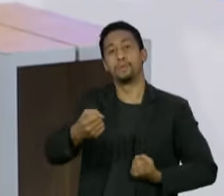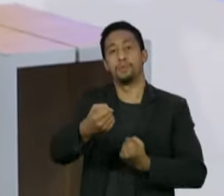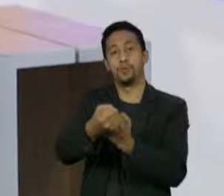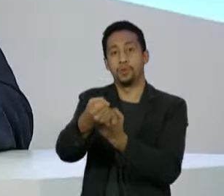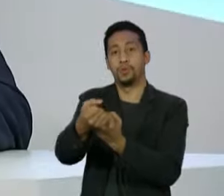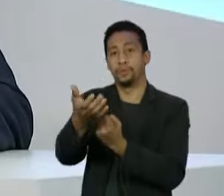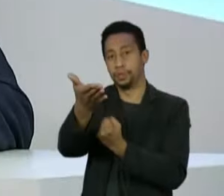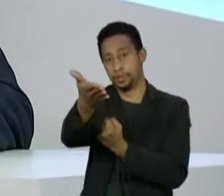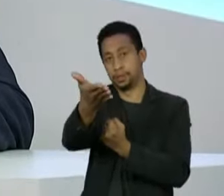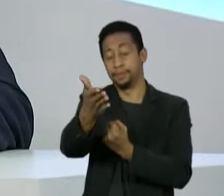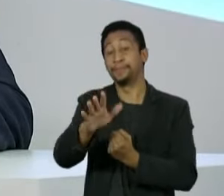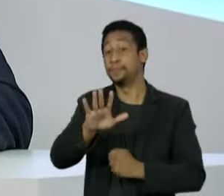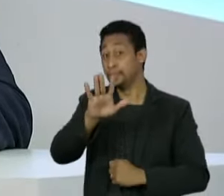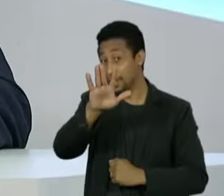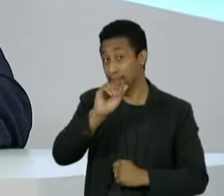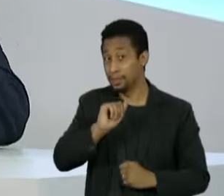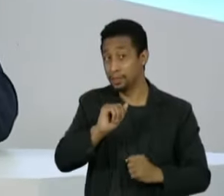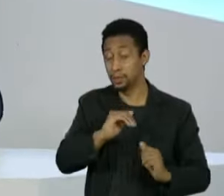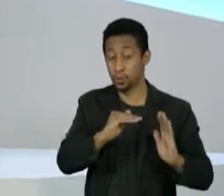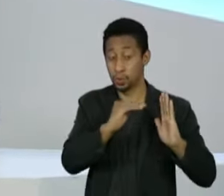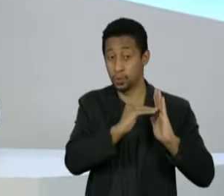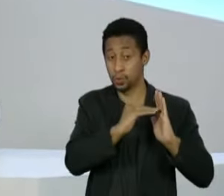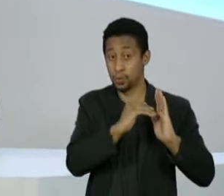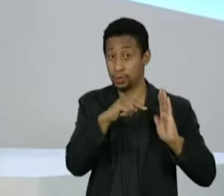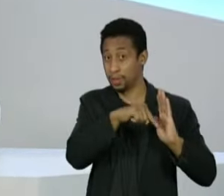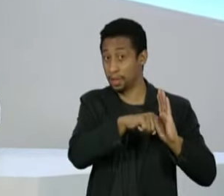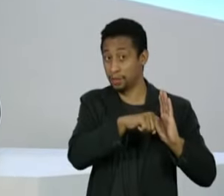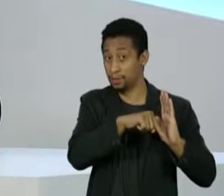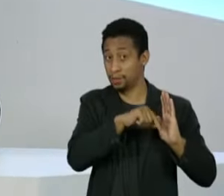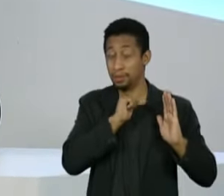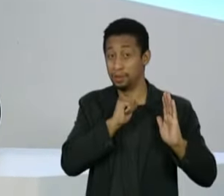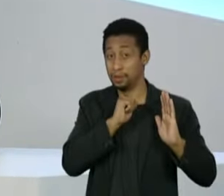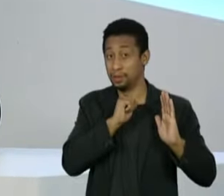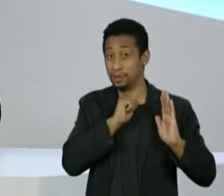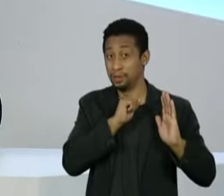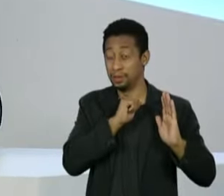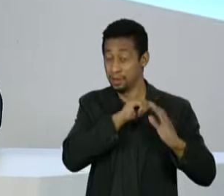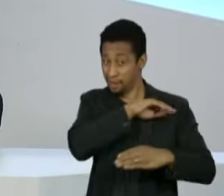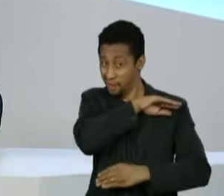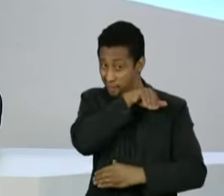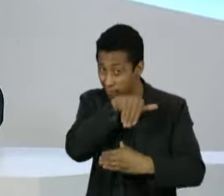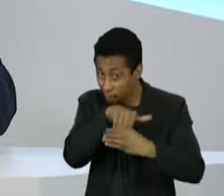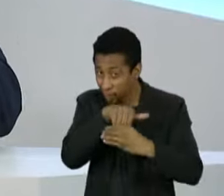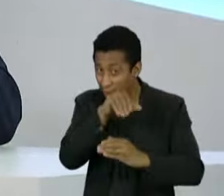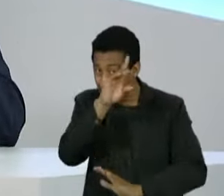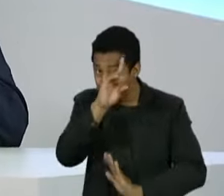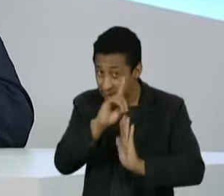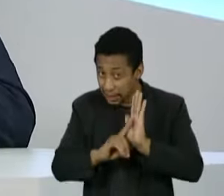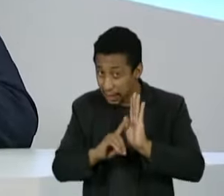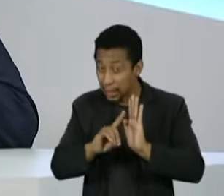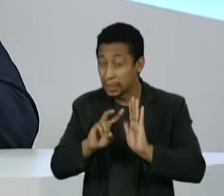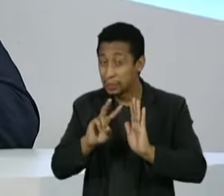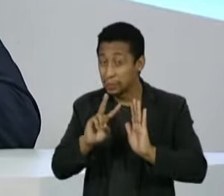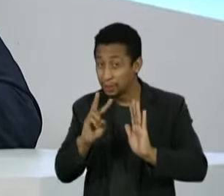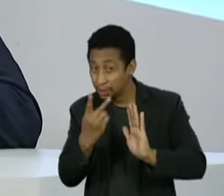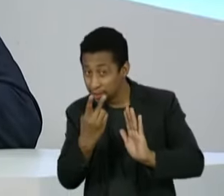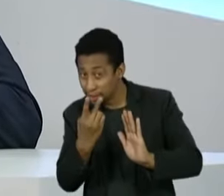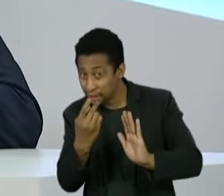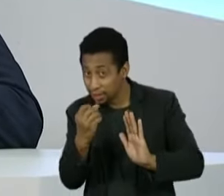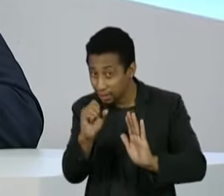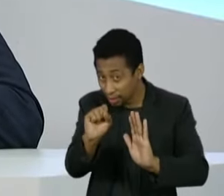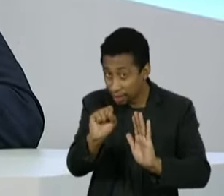que o Senado, por outro lado, é uma casa que não vota direitos para homossexuais e para a